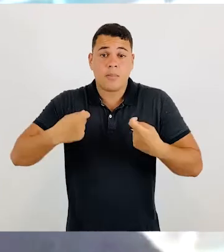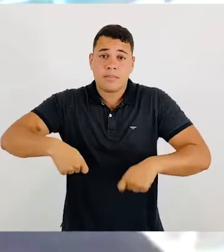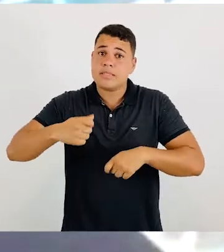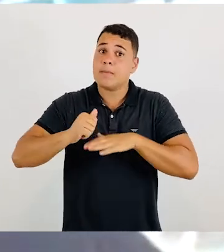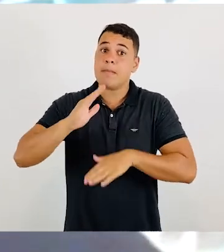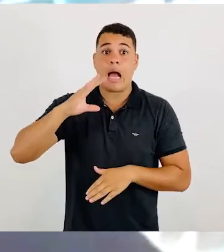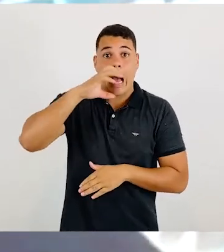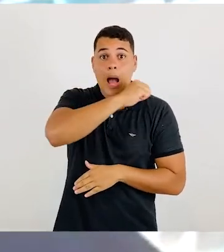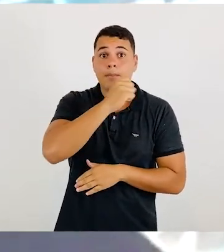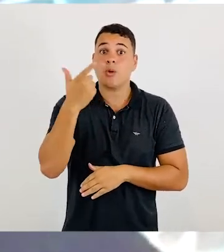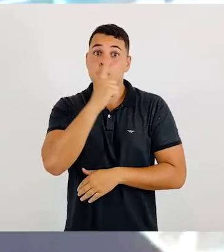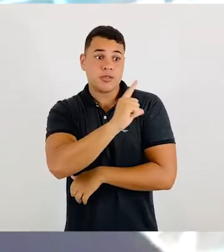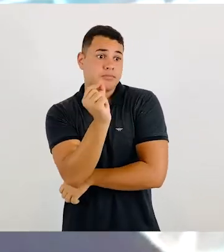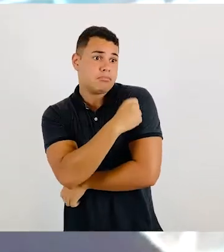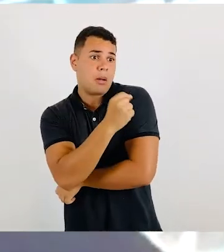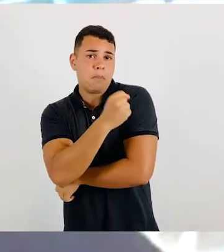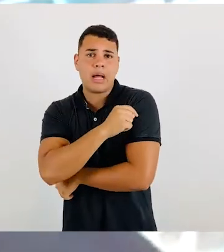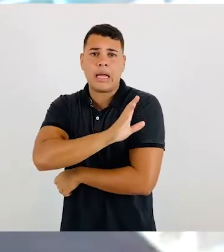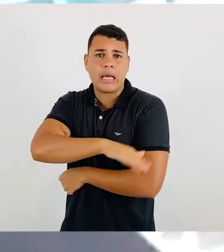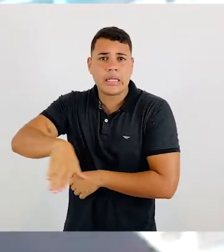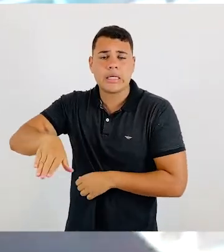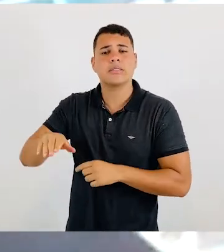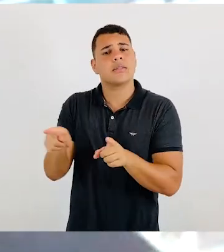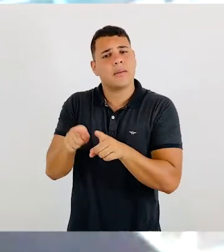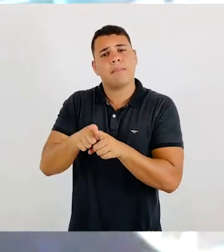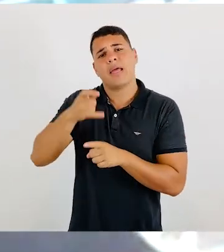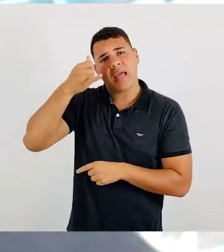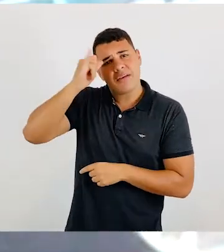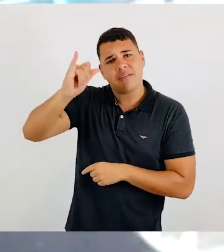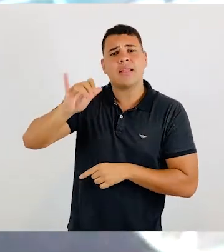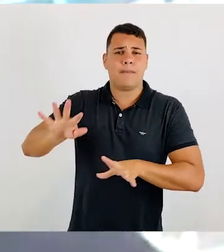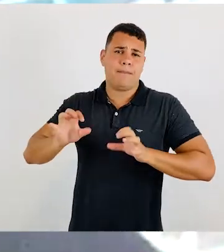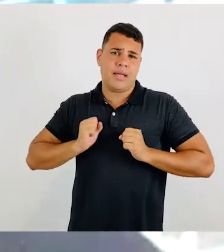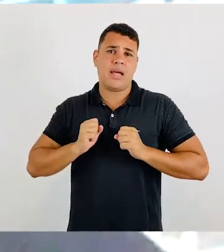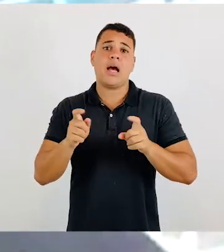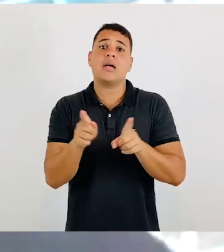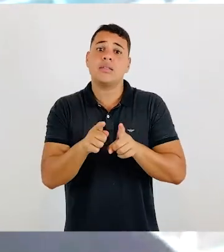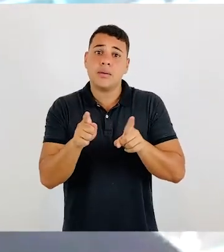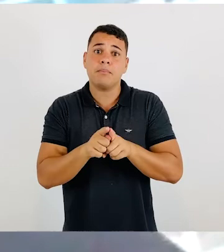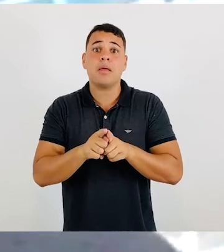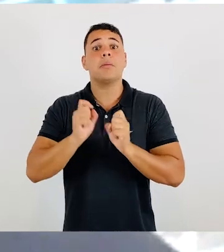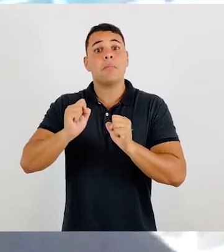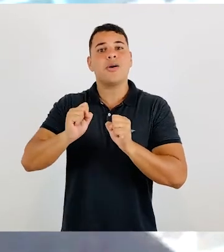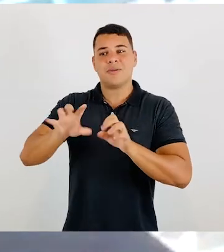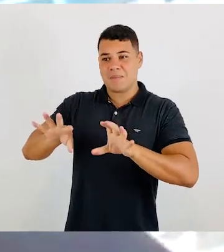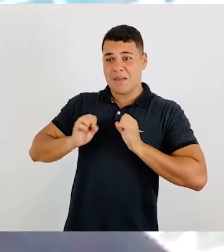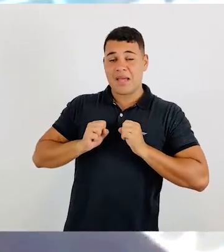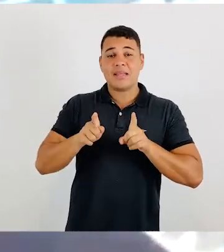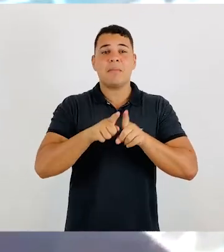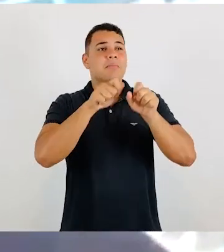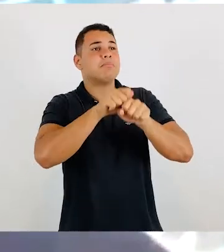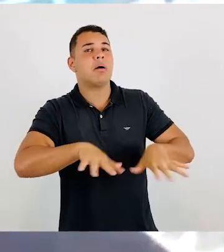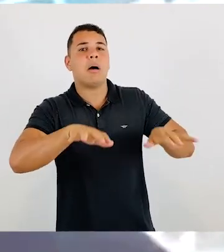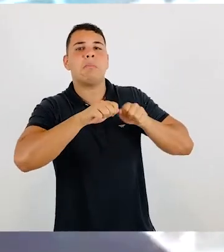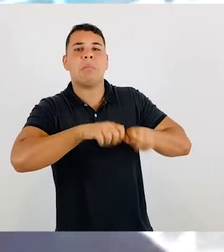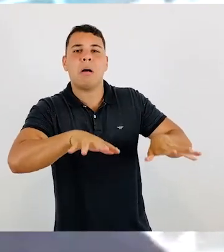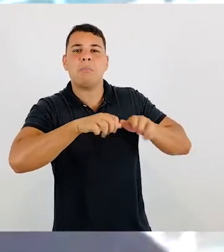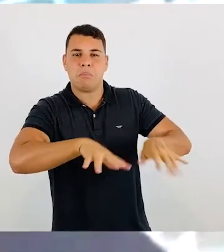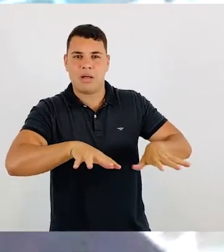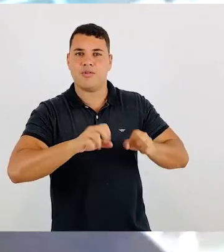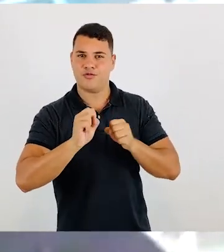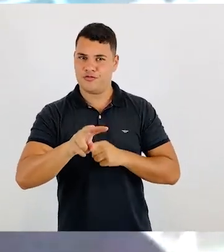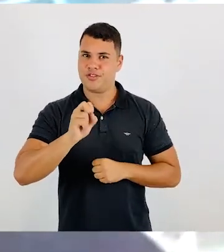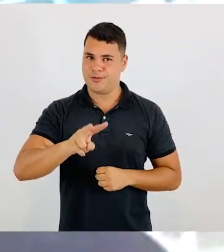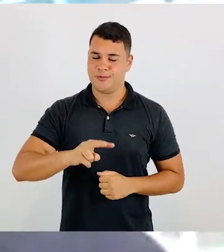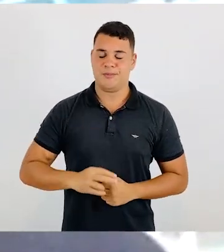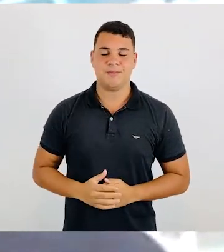oportunidade, infelizmente. Agora a gente vai ter que correr atrás e tentar fazer essa imunização para evitar que as crianças tanto tenham a doença, quanto se